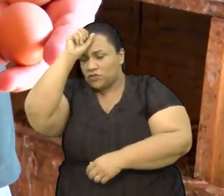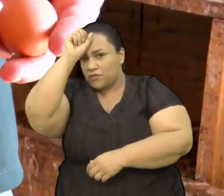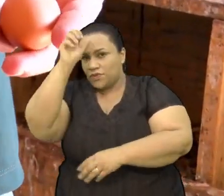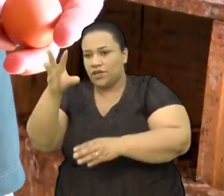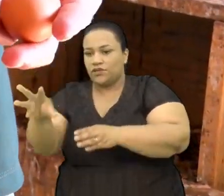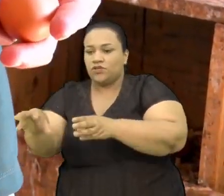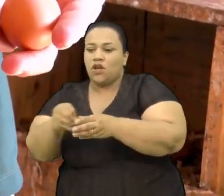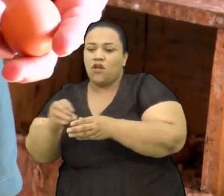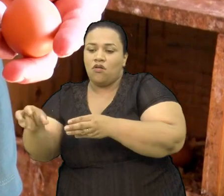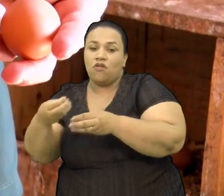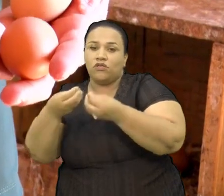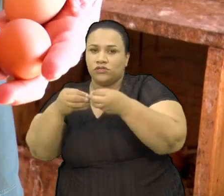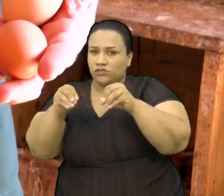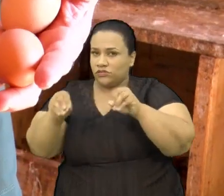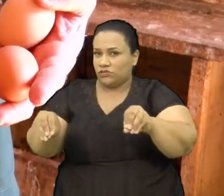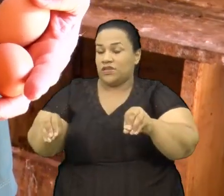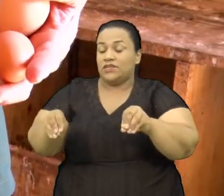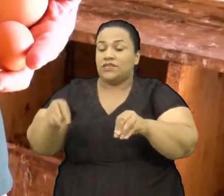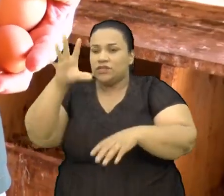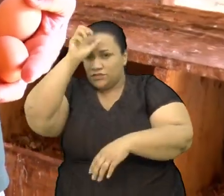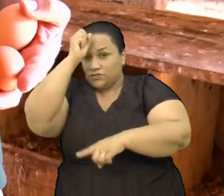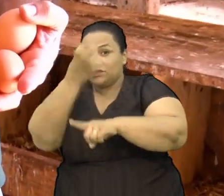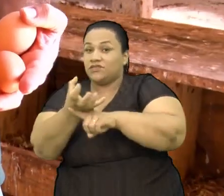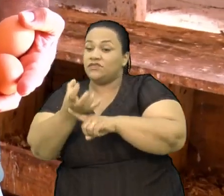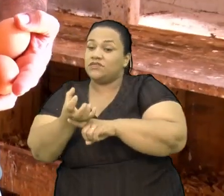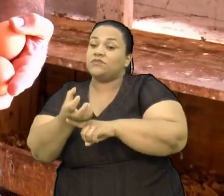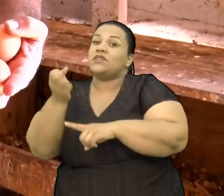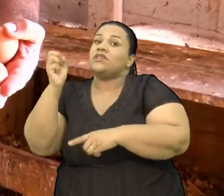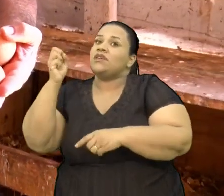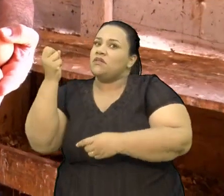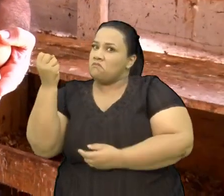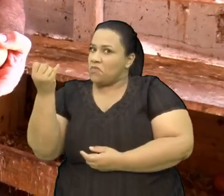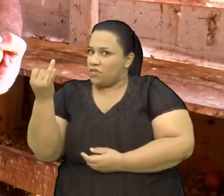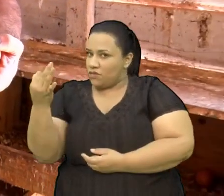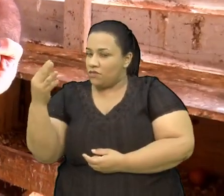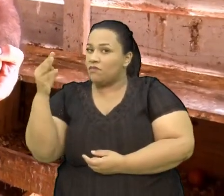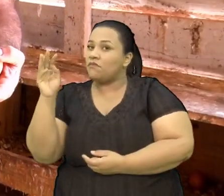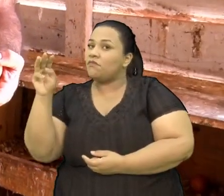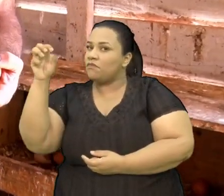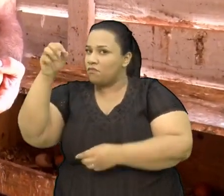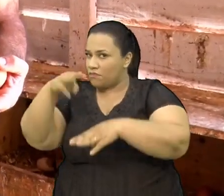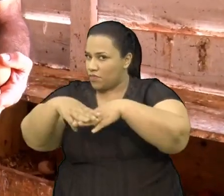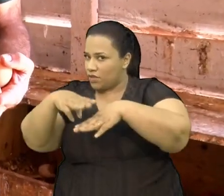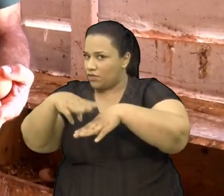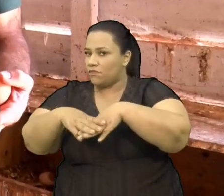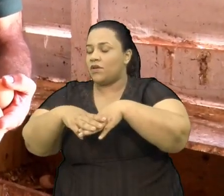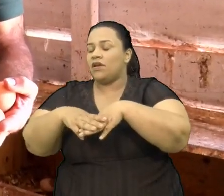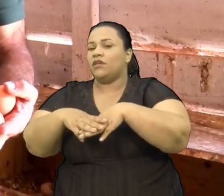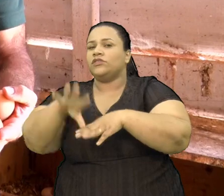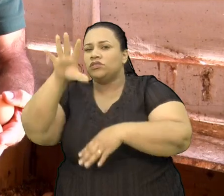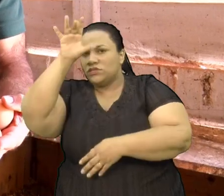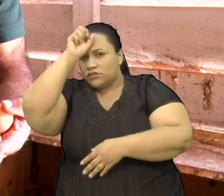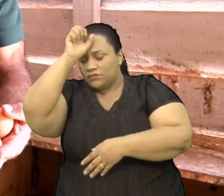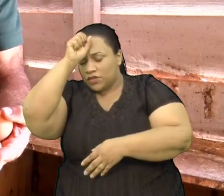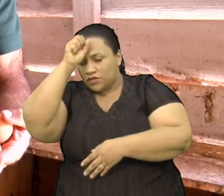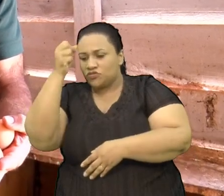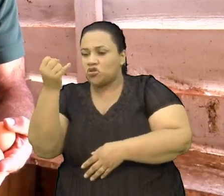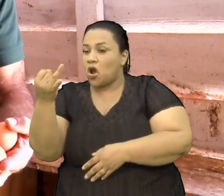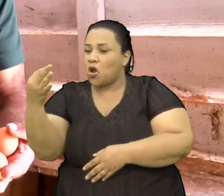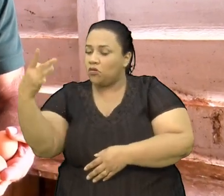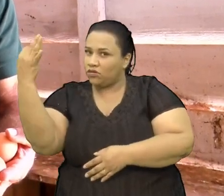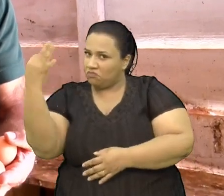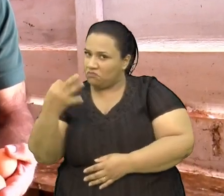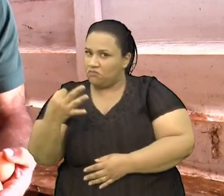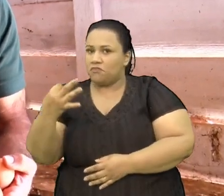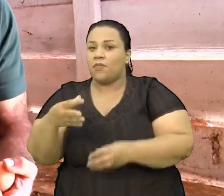ovos Mas aprendem Parte matemática A contabilizar Aprende a fazer A coleta correta Dos ovos E